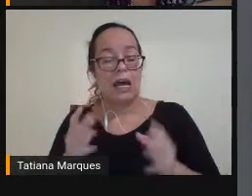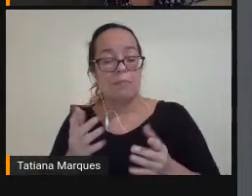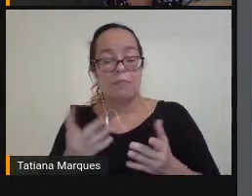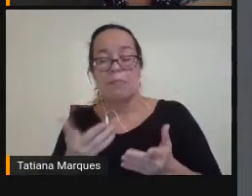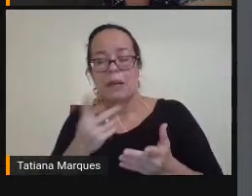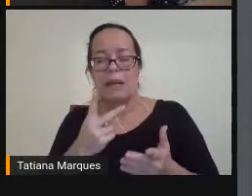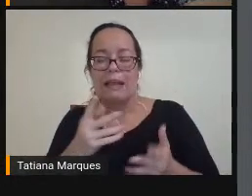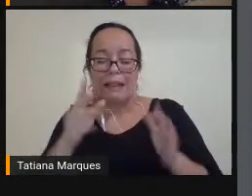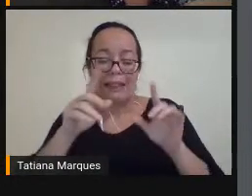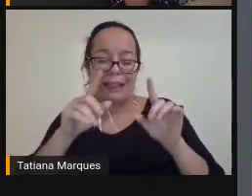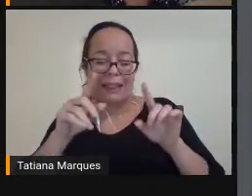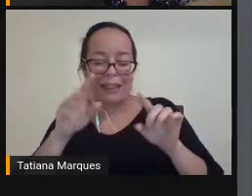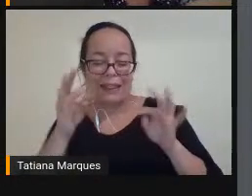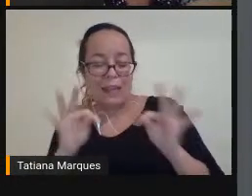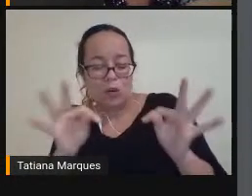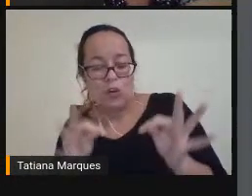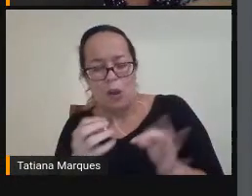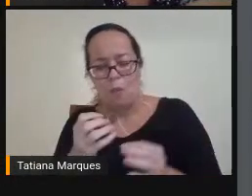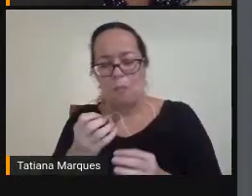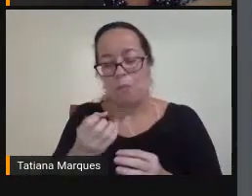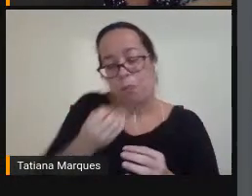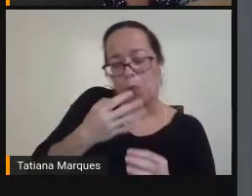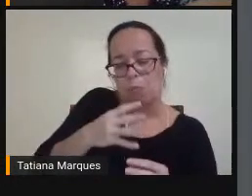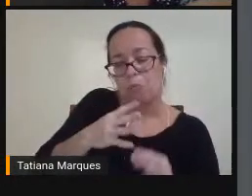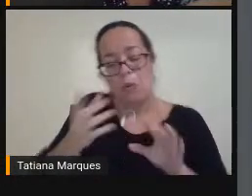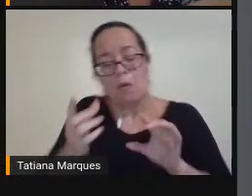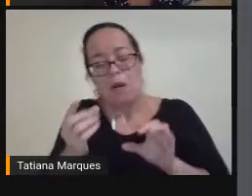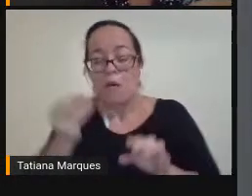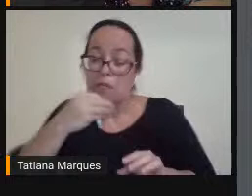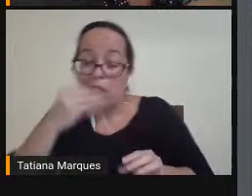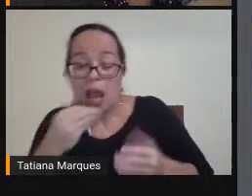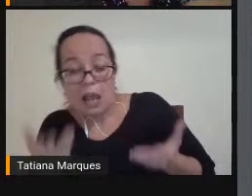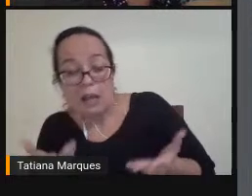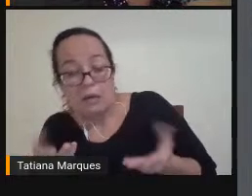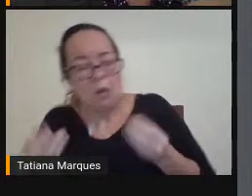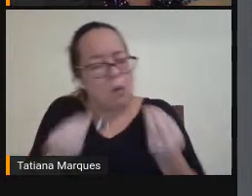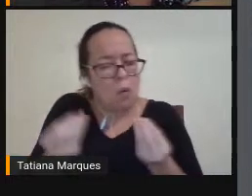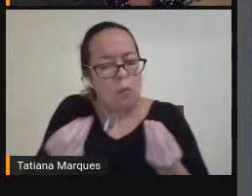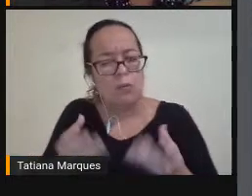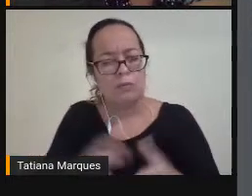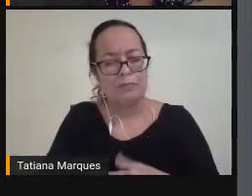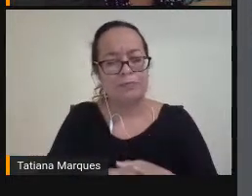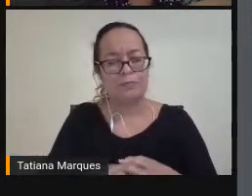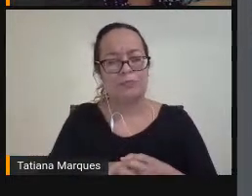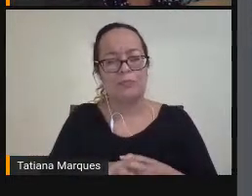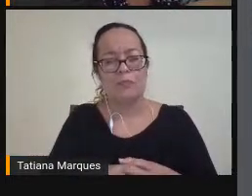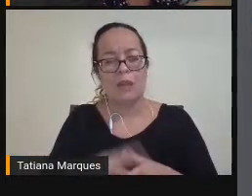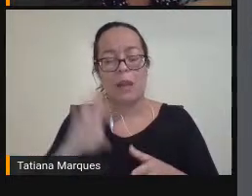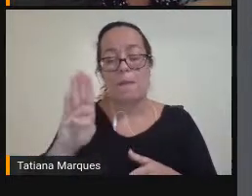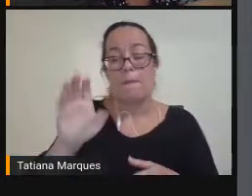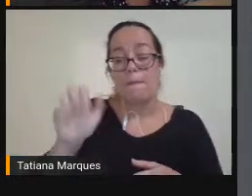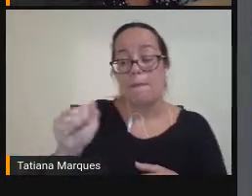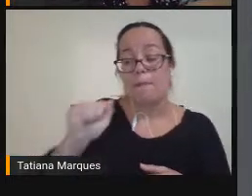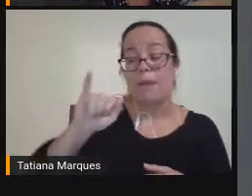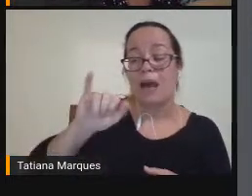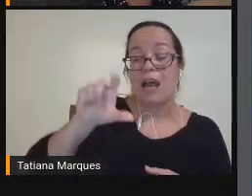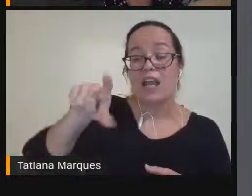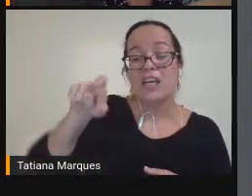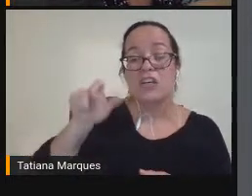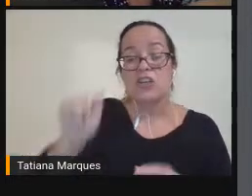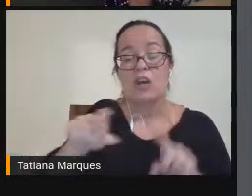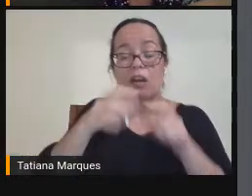É Hoje nós Temos, né? Muitos recursos De baixa Tecnologia